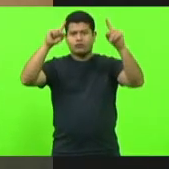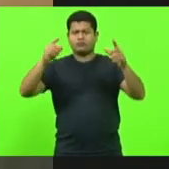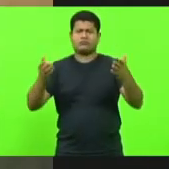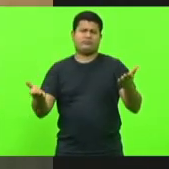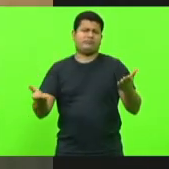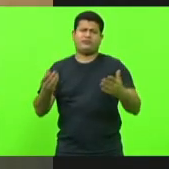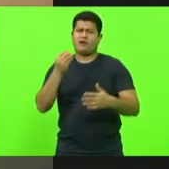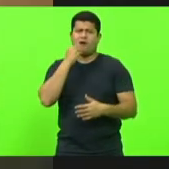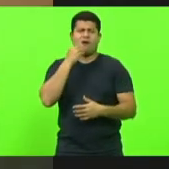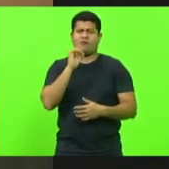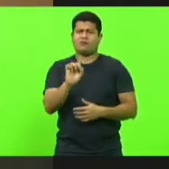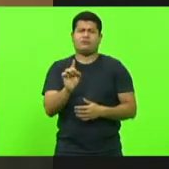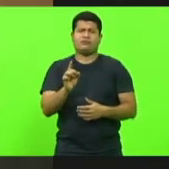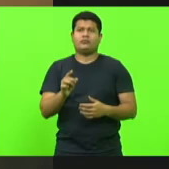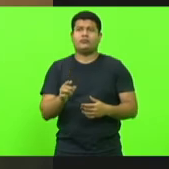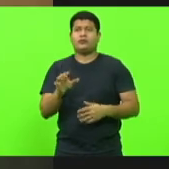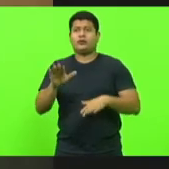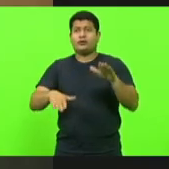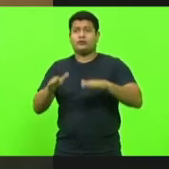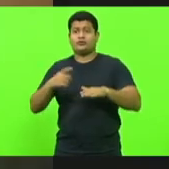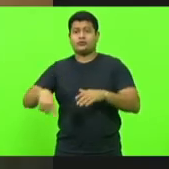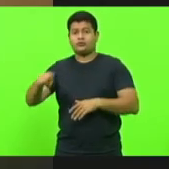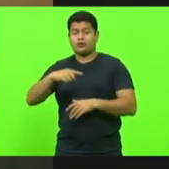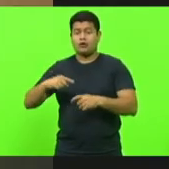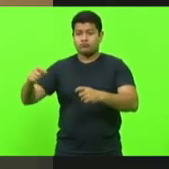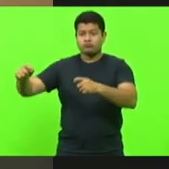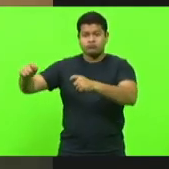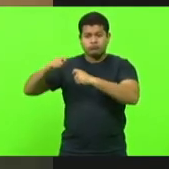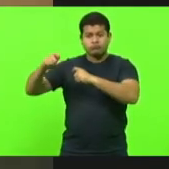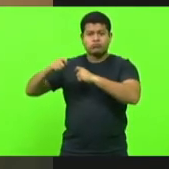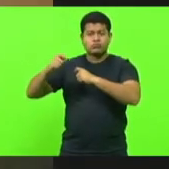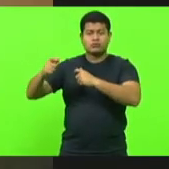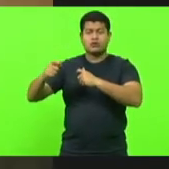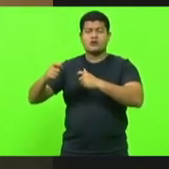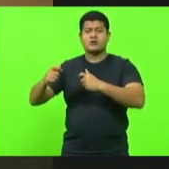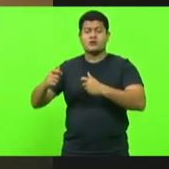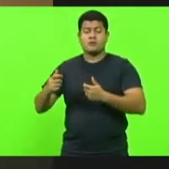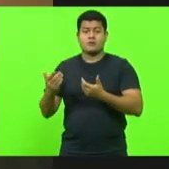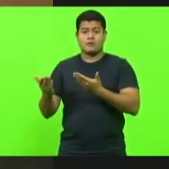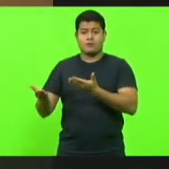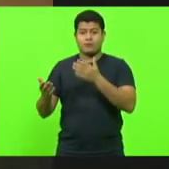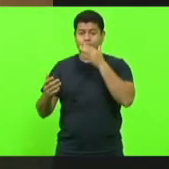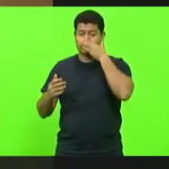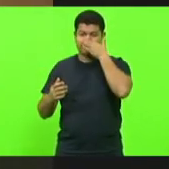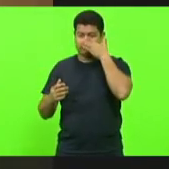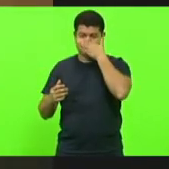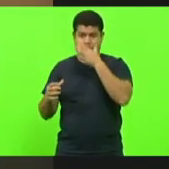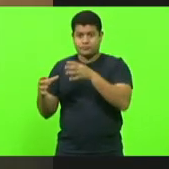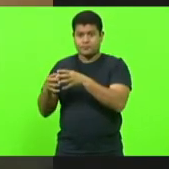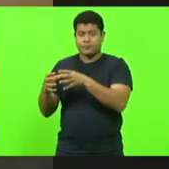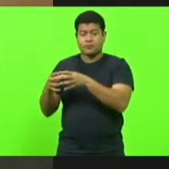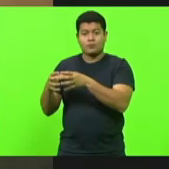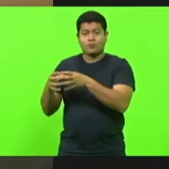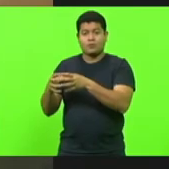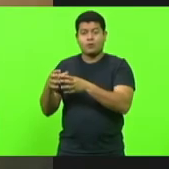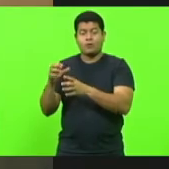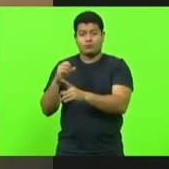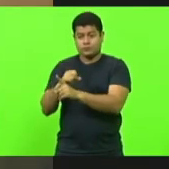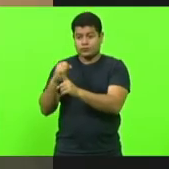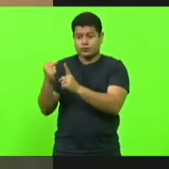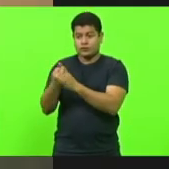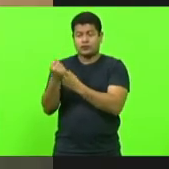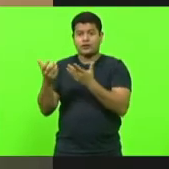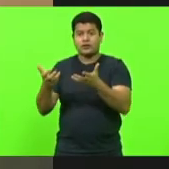nós muitas vezes nós somos provocados então por essa parcela da sociedade né que quer se fazer presente